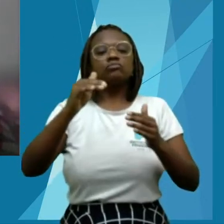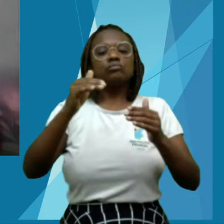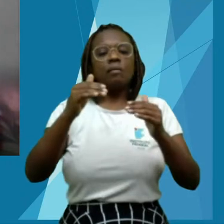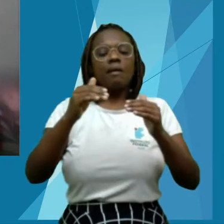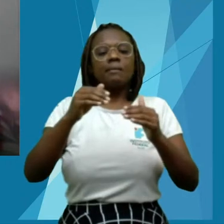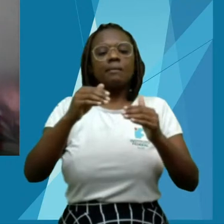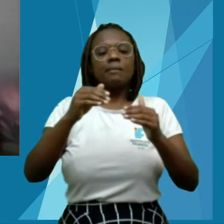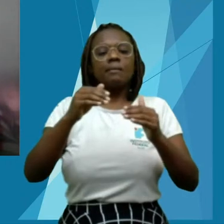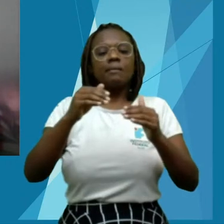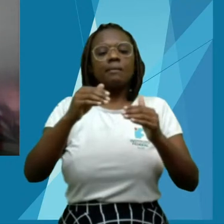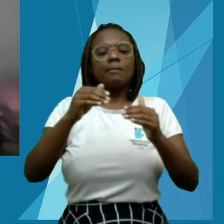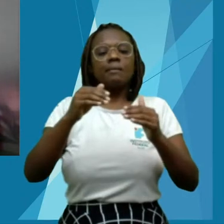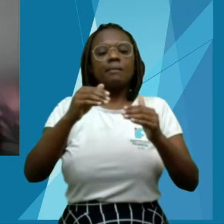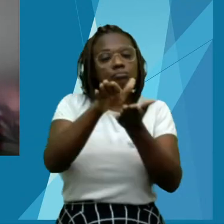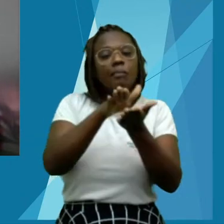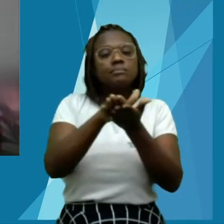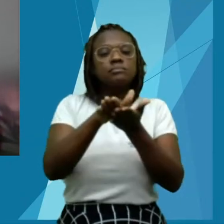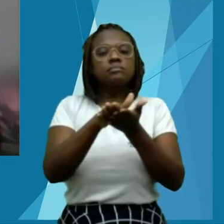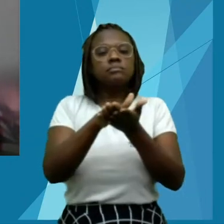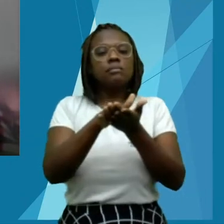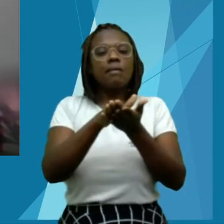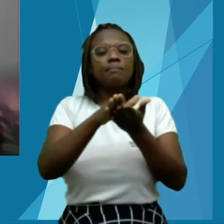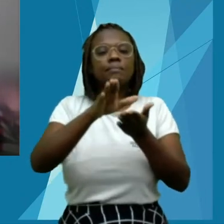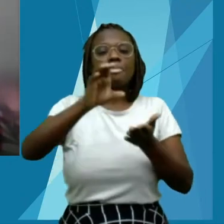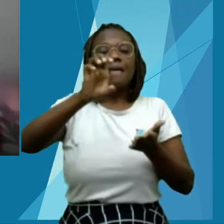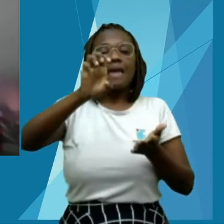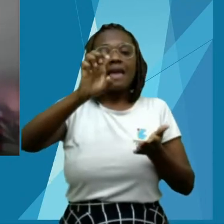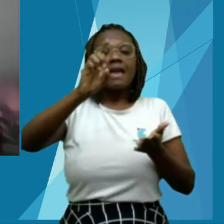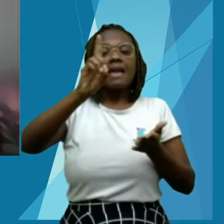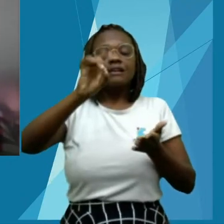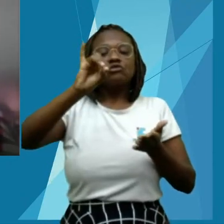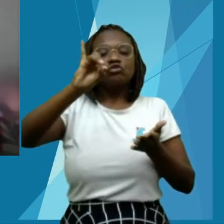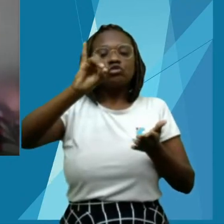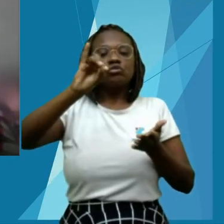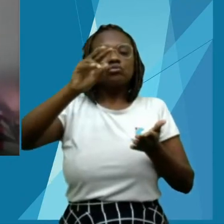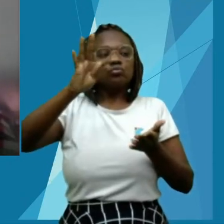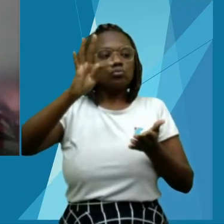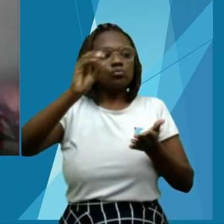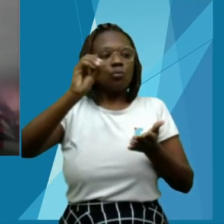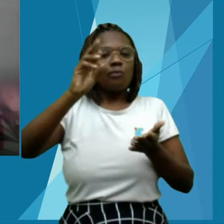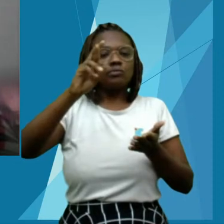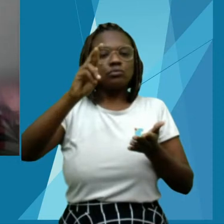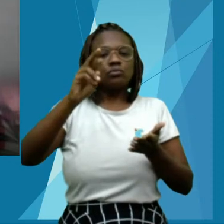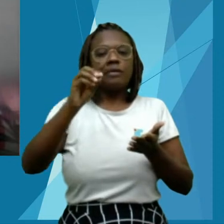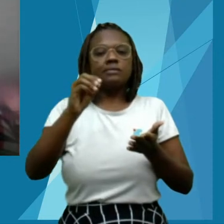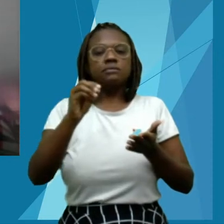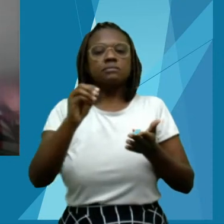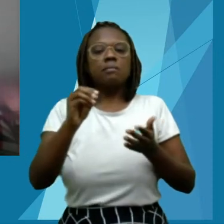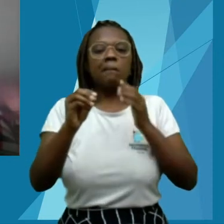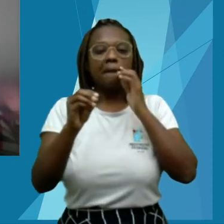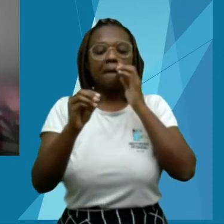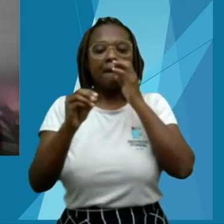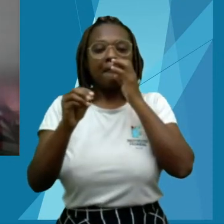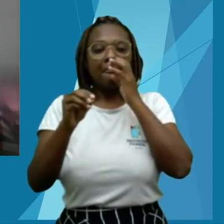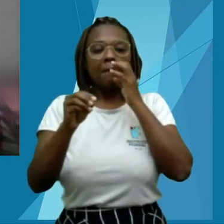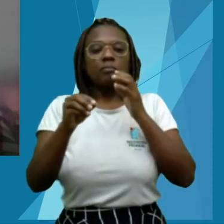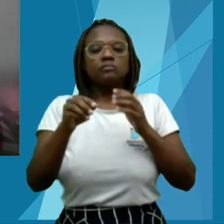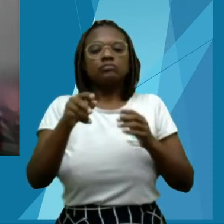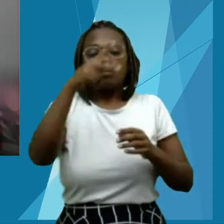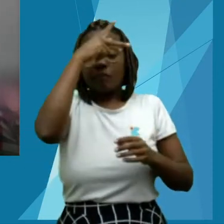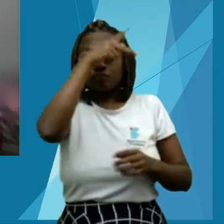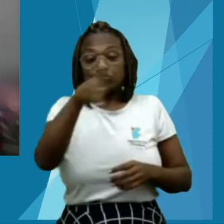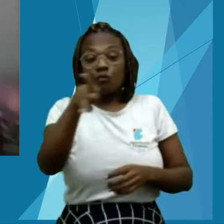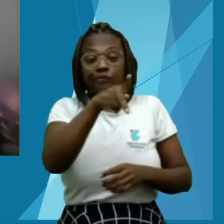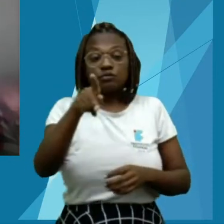Publicado pela editora Dialética. Sua autora é a professora Cláudia